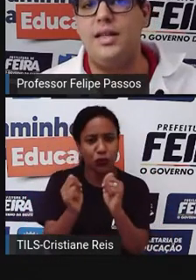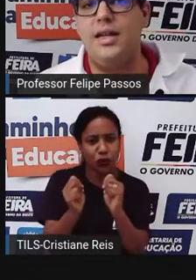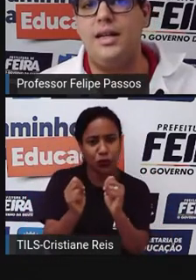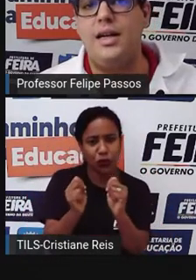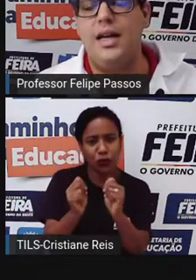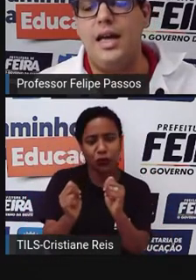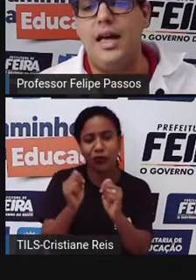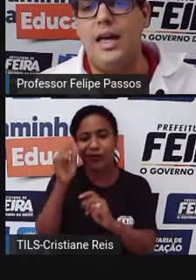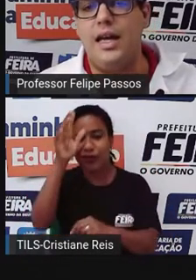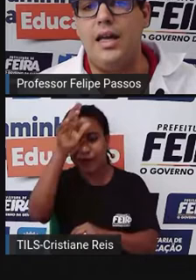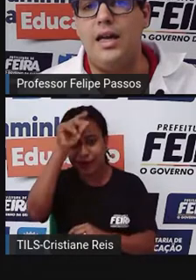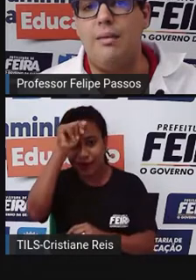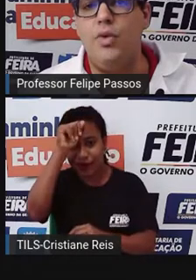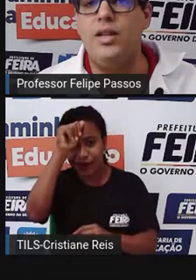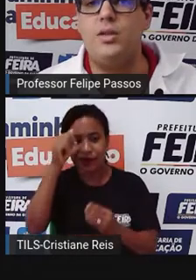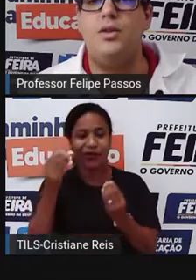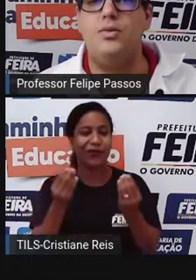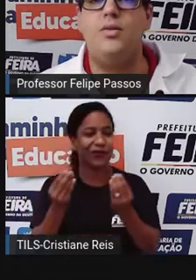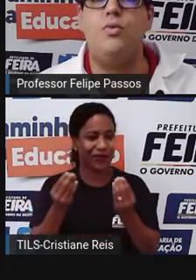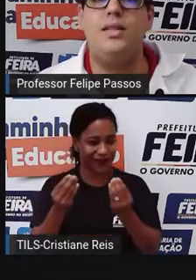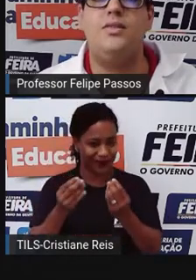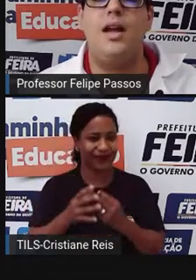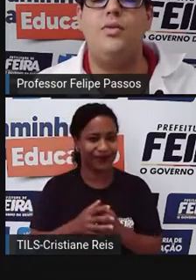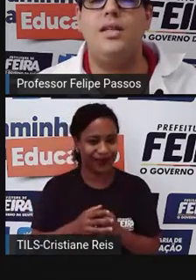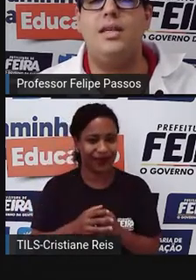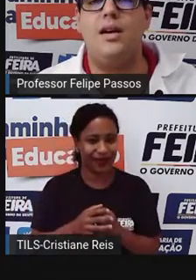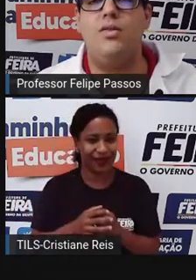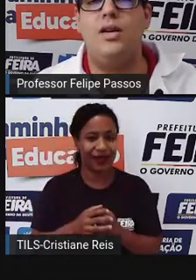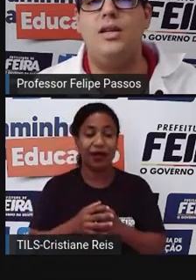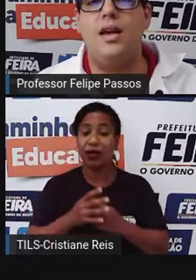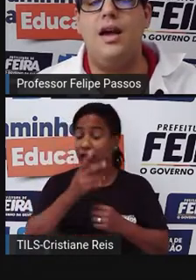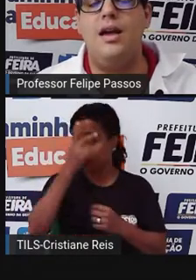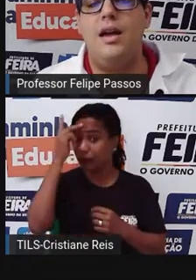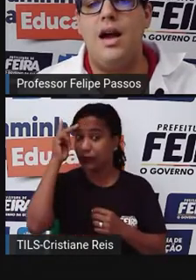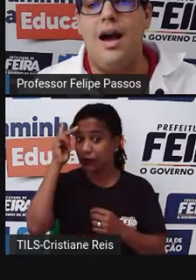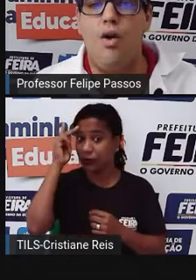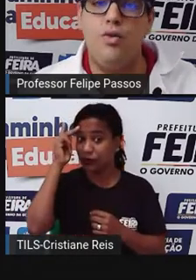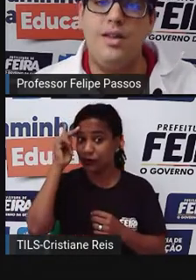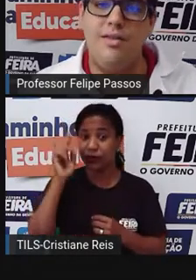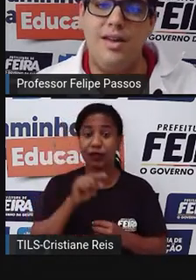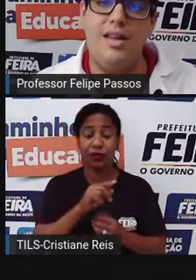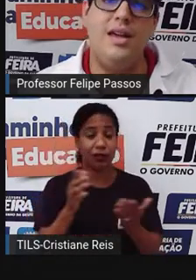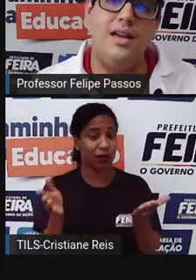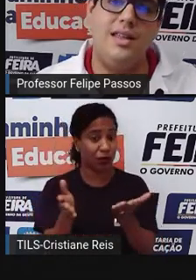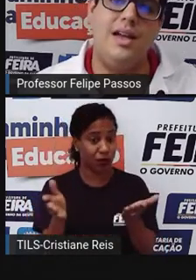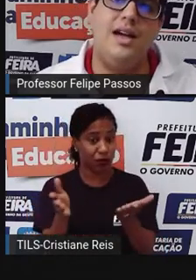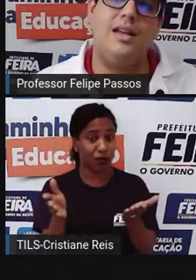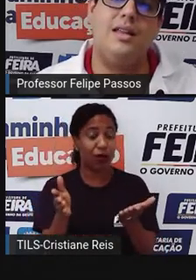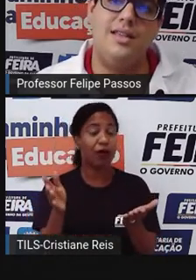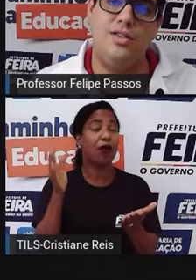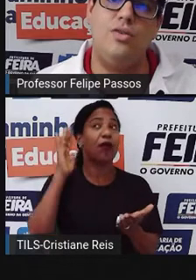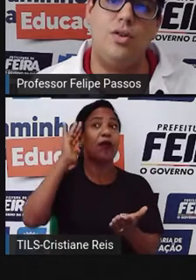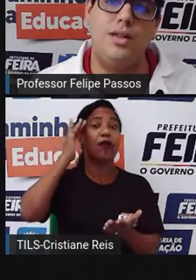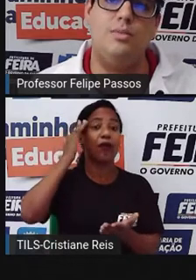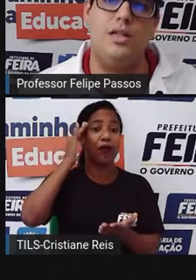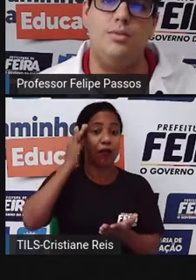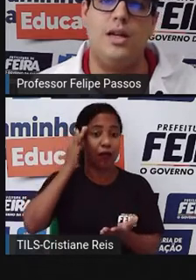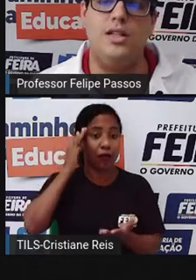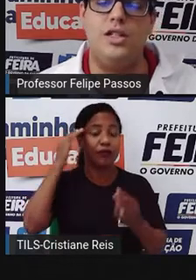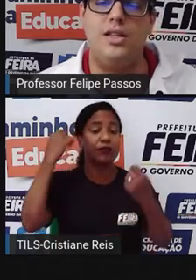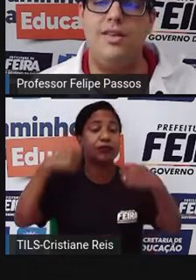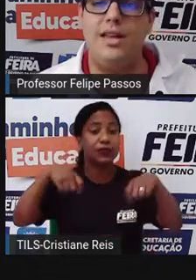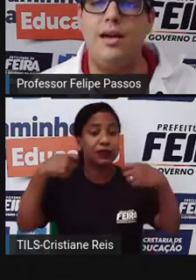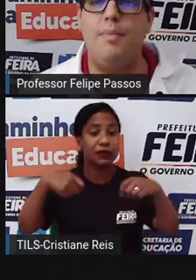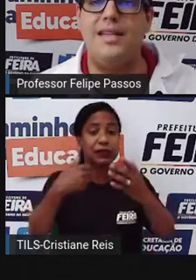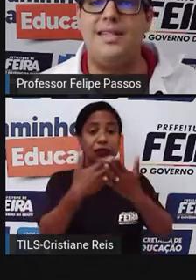financeira, muitas pessoas estão começando a reconhecer agora que é algo que deveria entrar nas escolas mesmo.